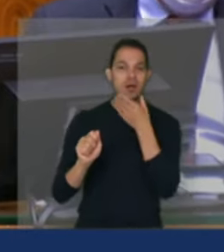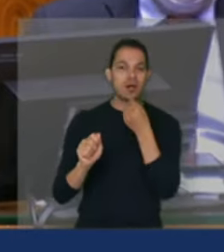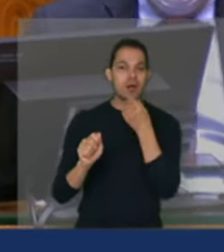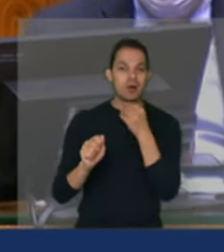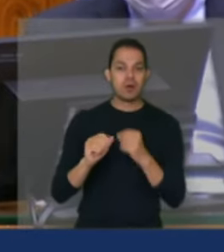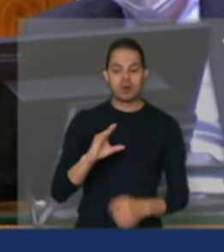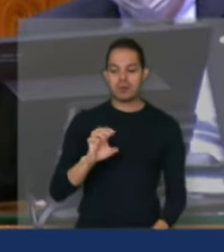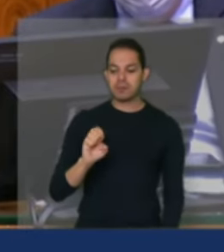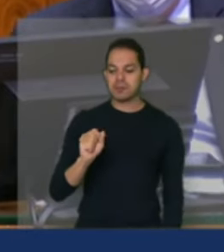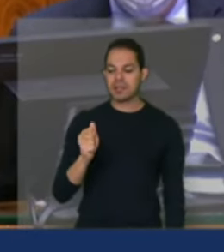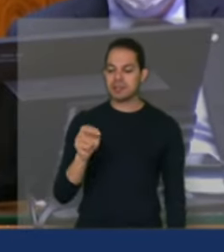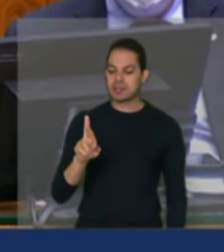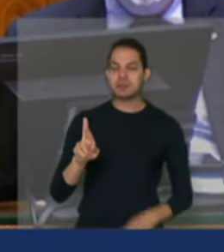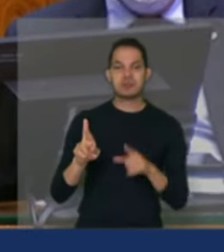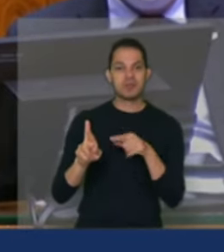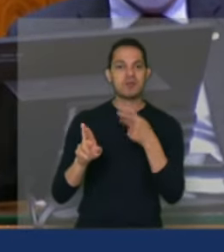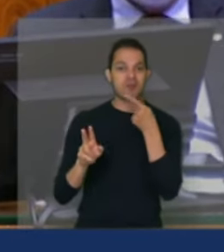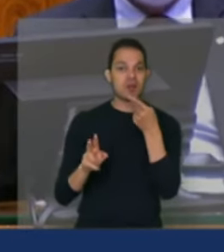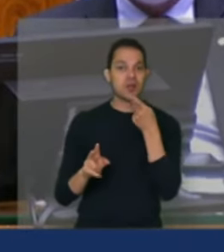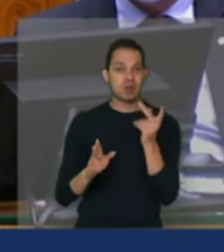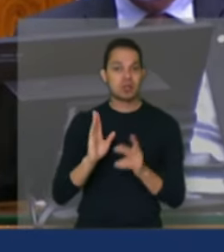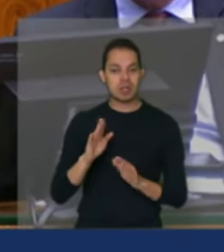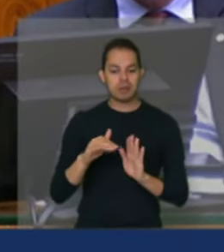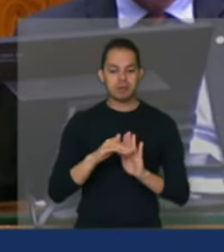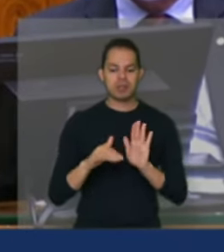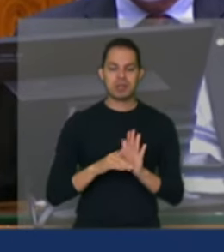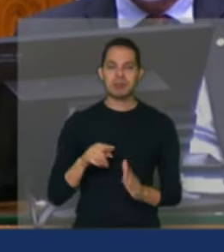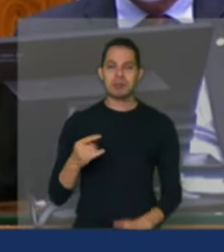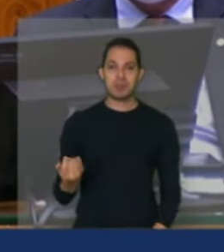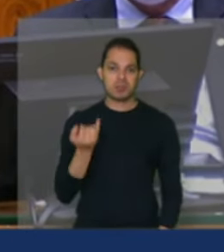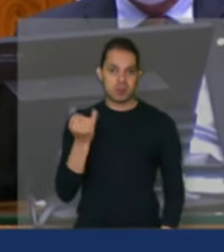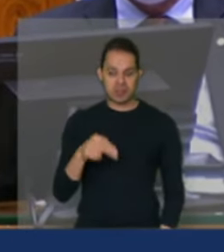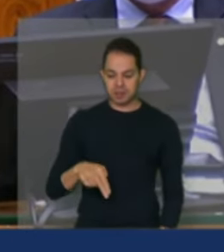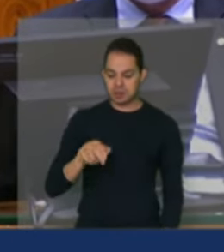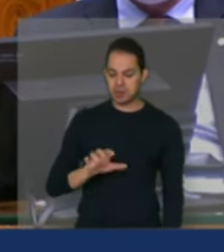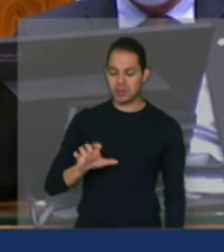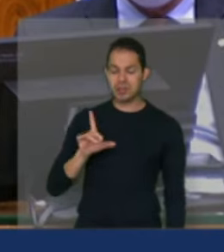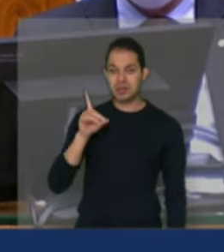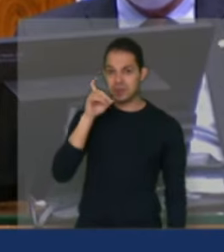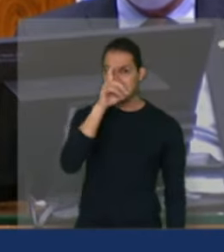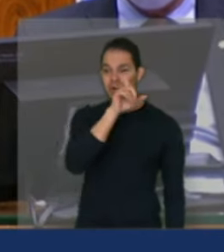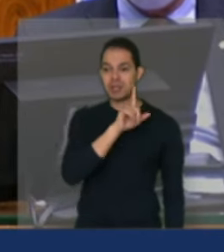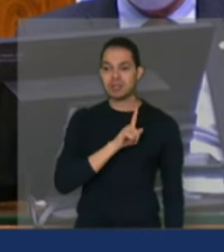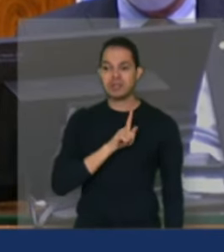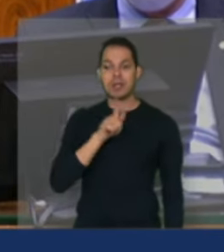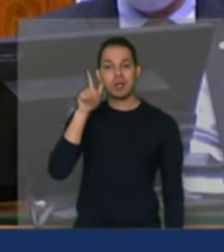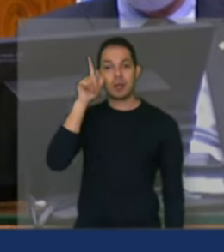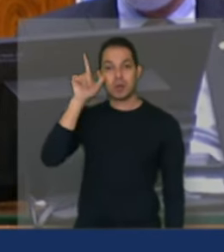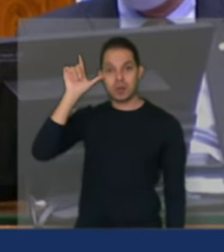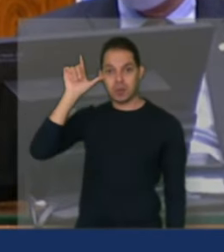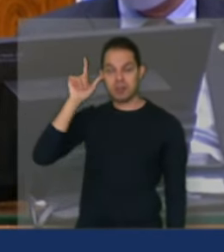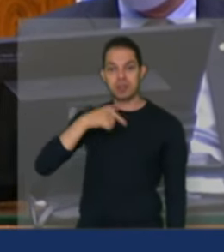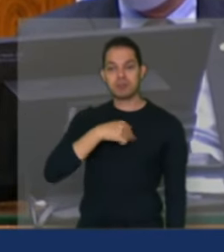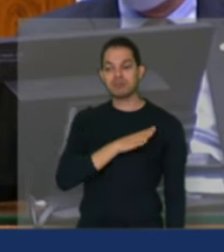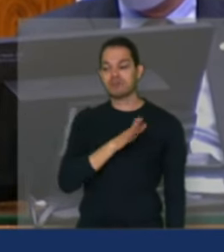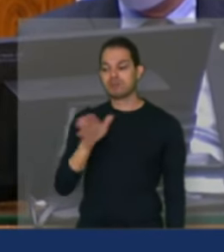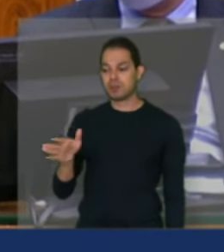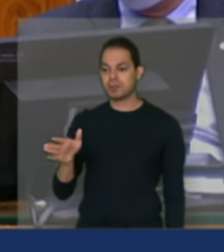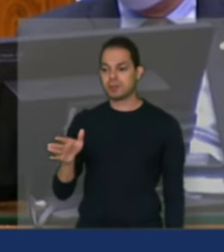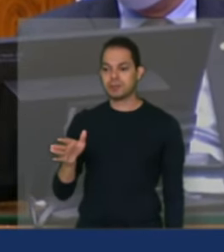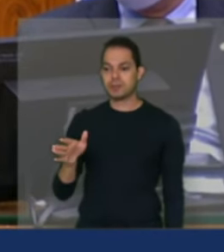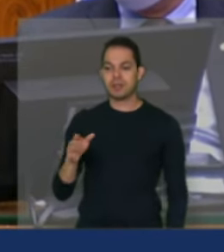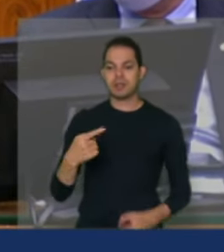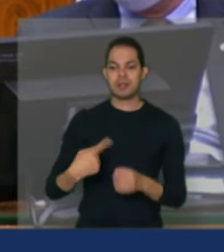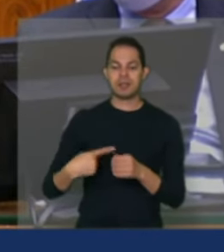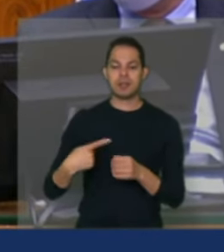importante e nós estamos tendo dificuldade com ele no Nordeste. Ontem eu estive, deputado Erika Cocay, na cidade